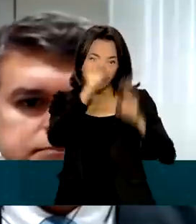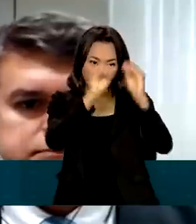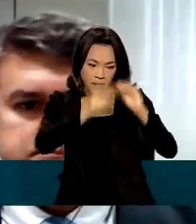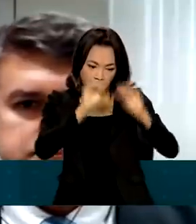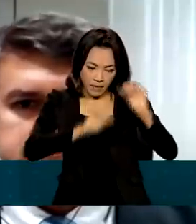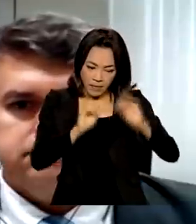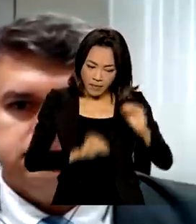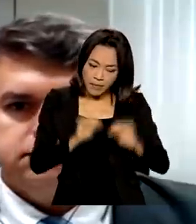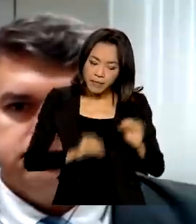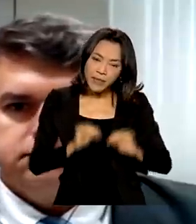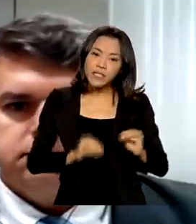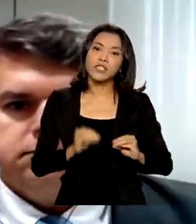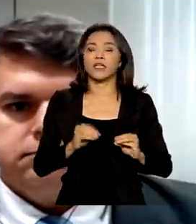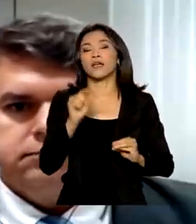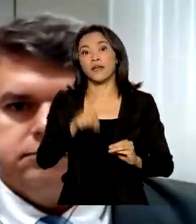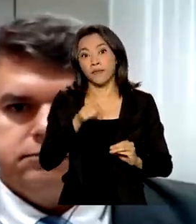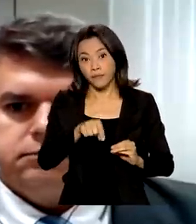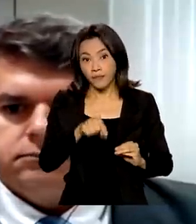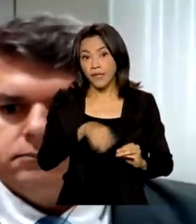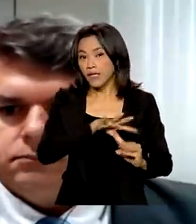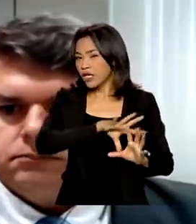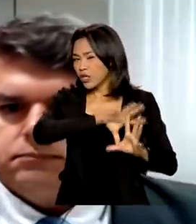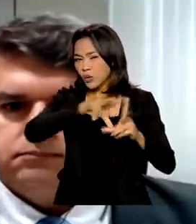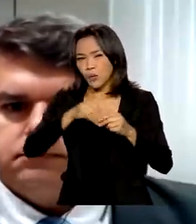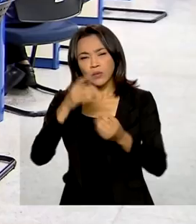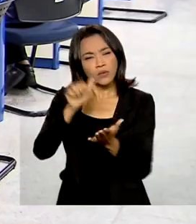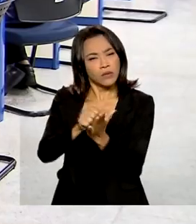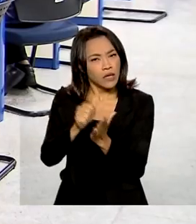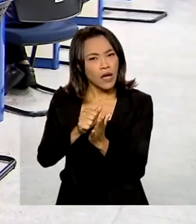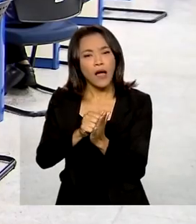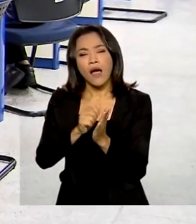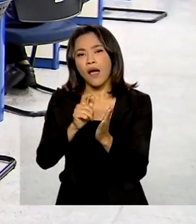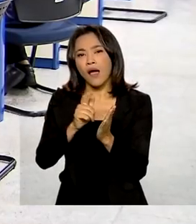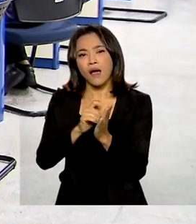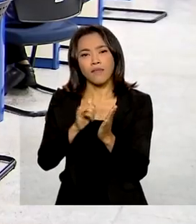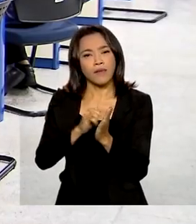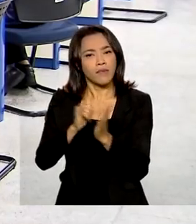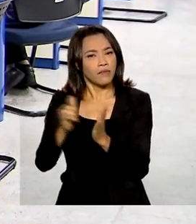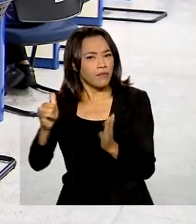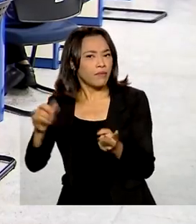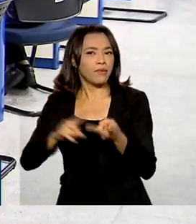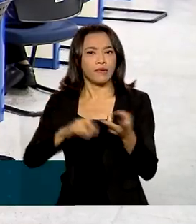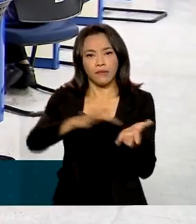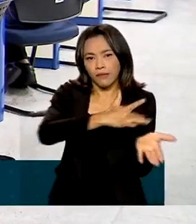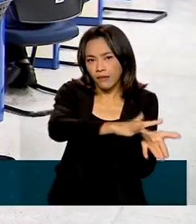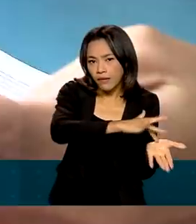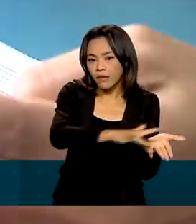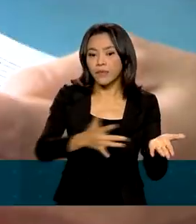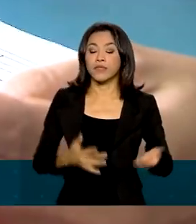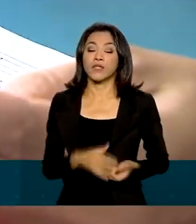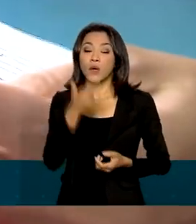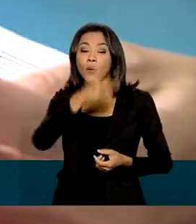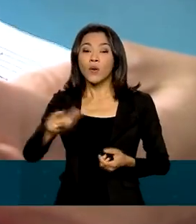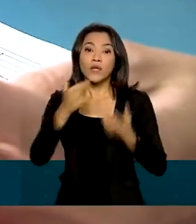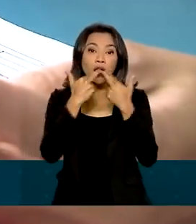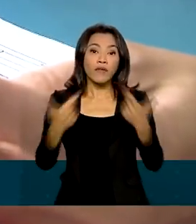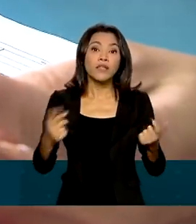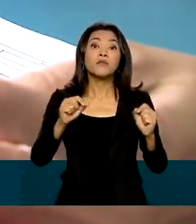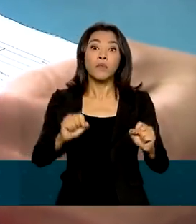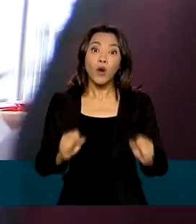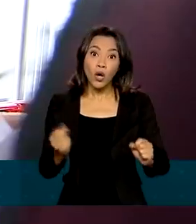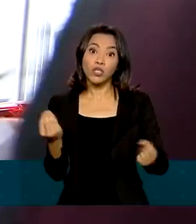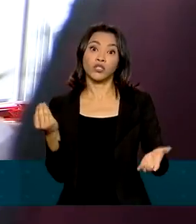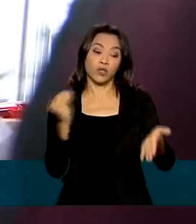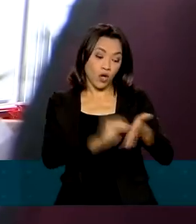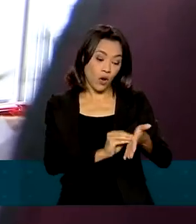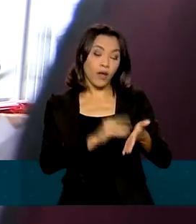pessoa física, no online, no app, celulares e tablets. Outra novidade é que o contribuinte poderá informar a conta PIX para